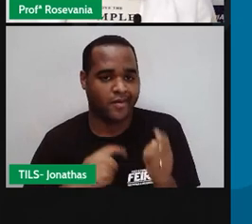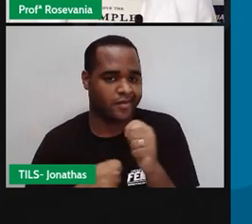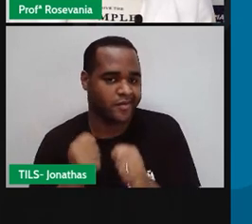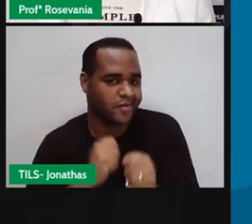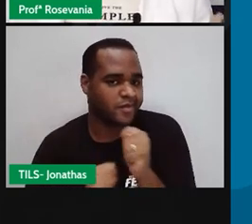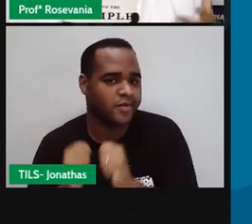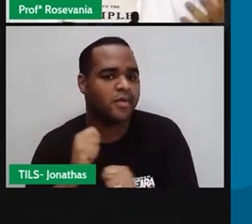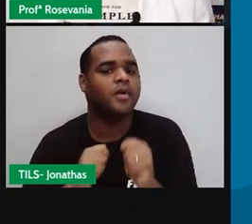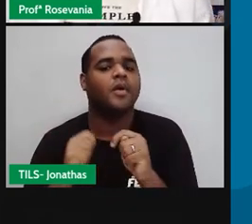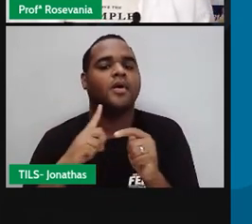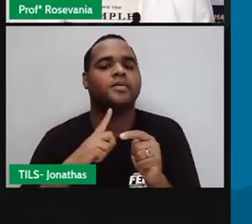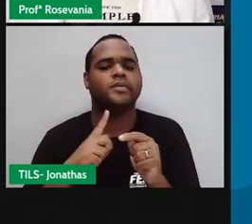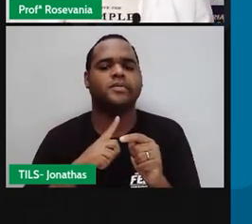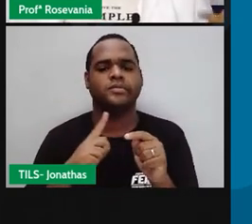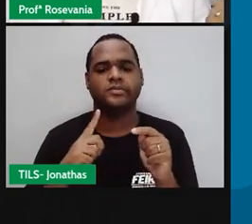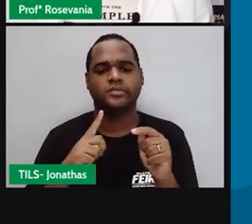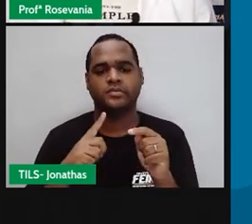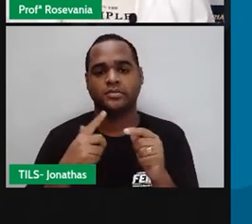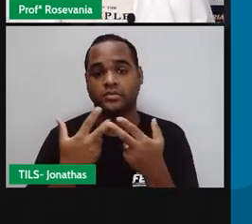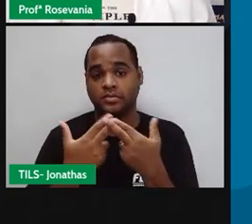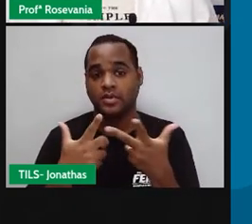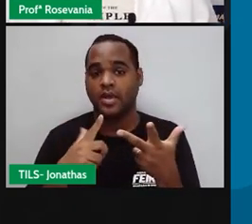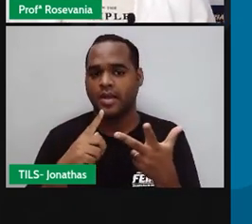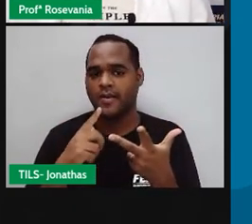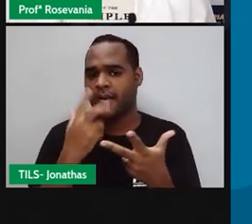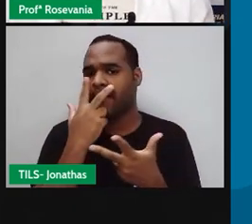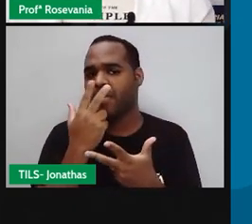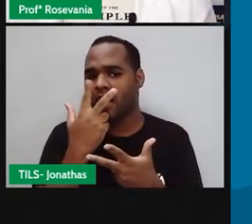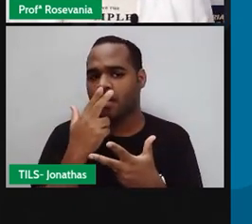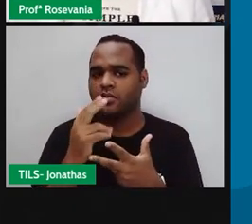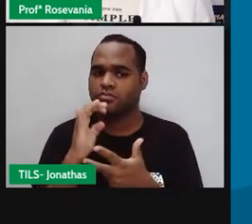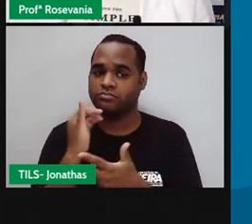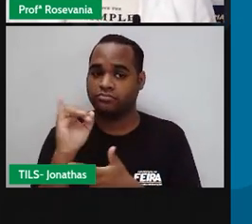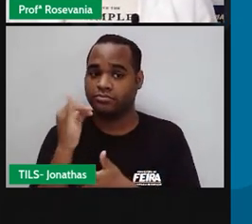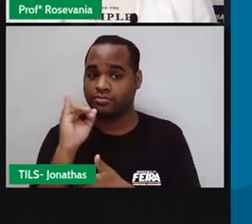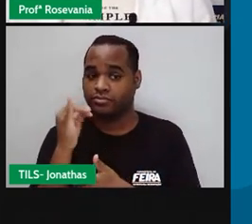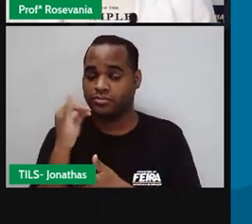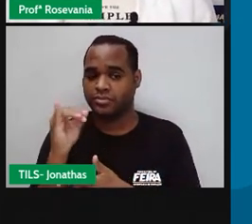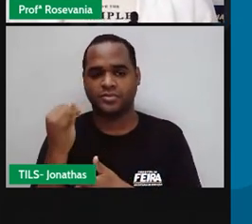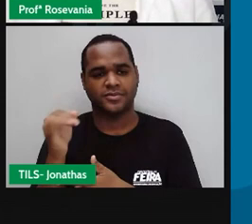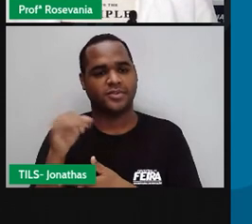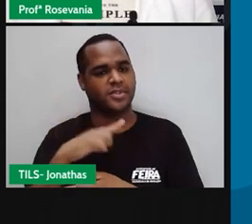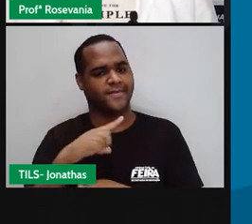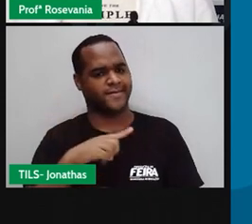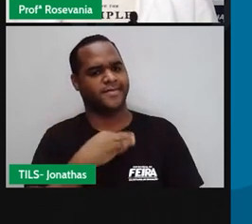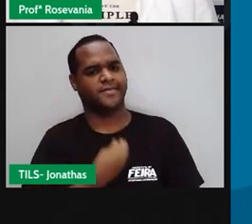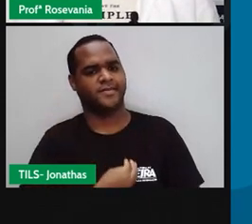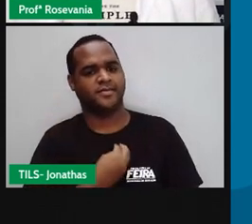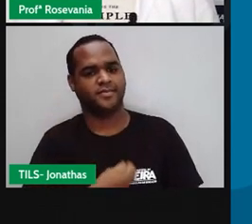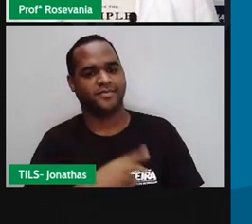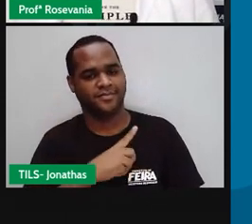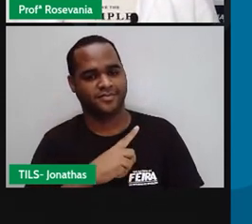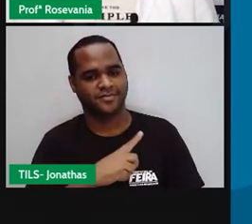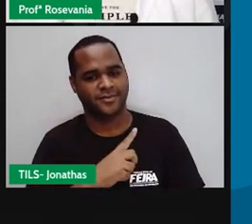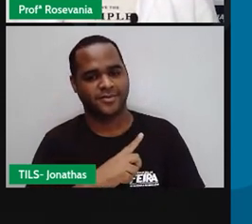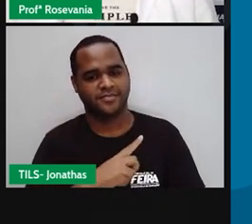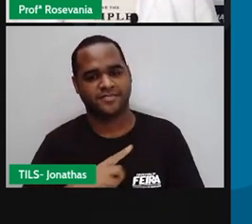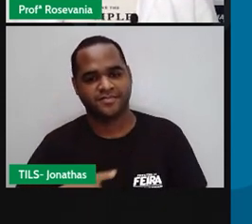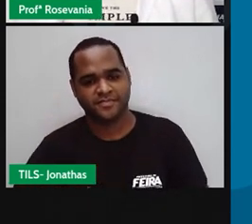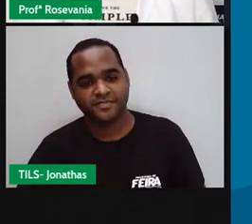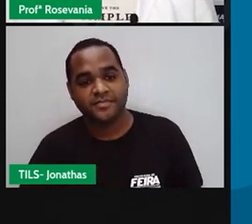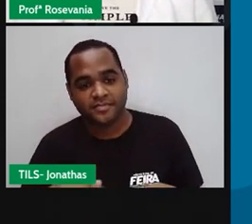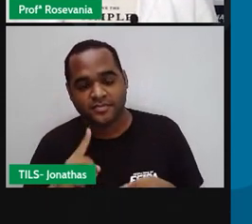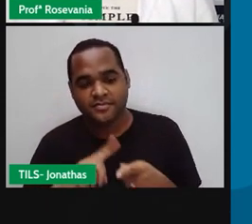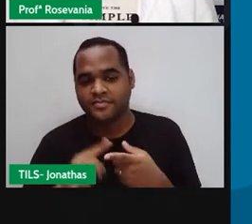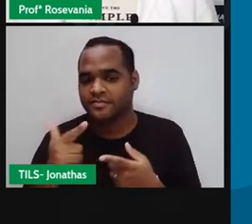consumo atuando aí, mas alguns aparelhos, eles gastam menos energia do que os aparelhos mais antigos. A eficácia no transporte, esse aqui a gente